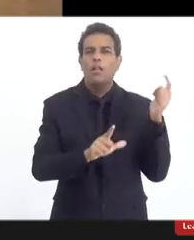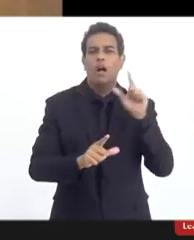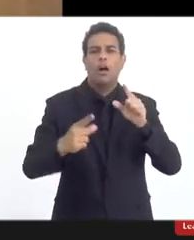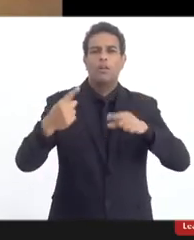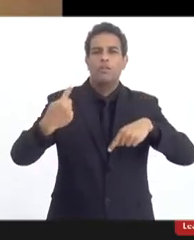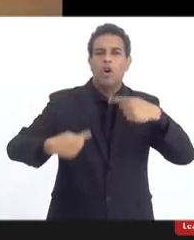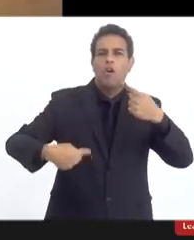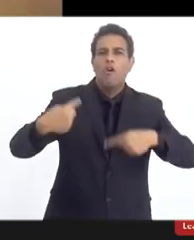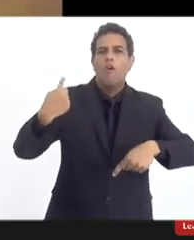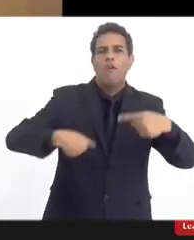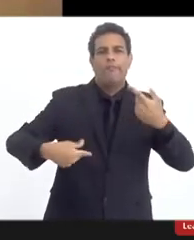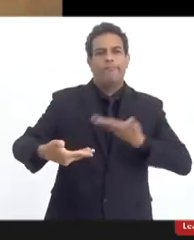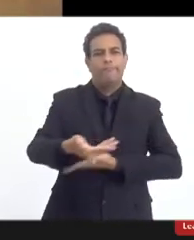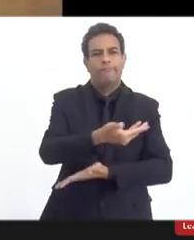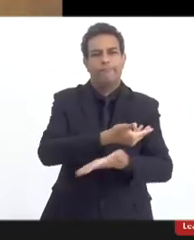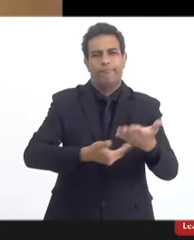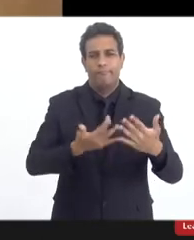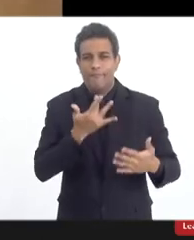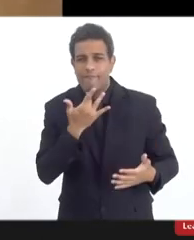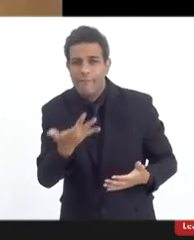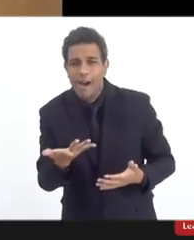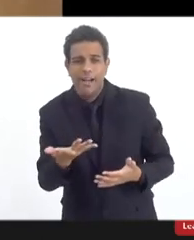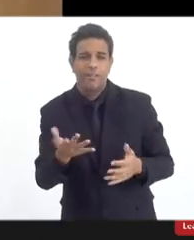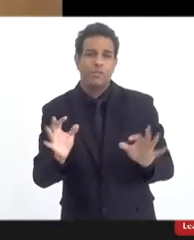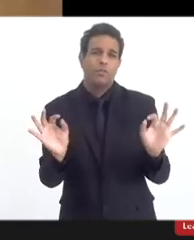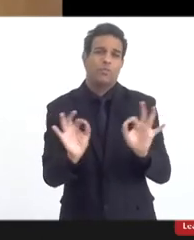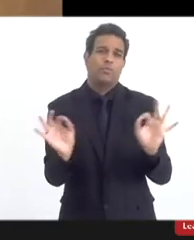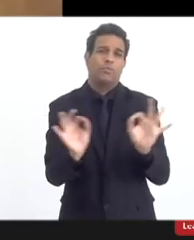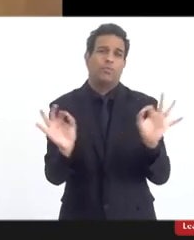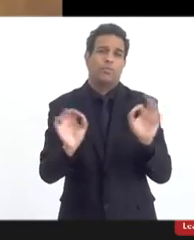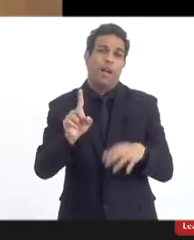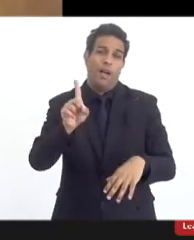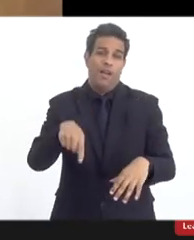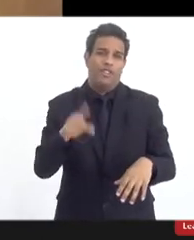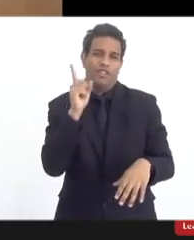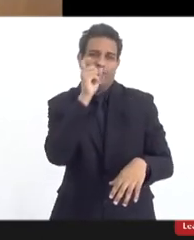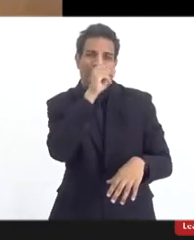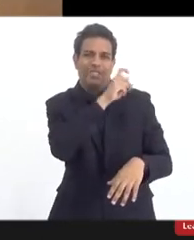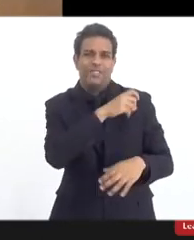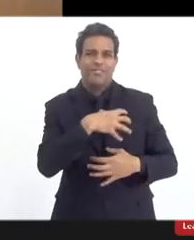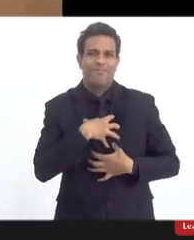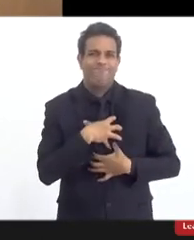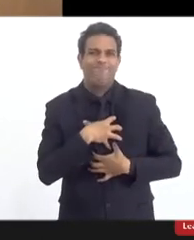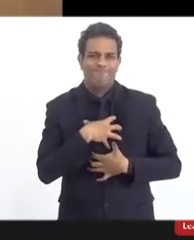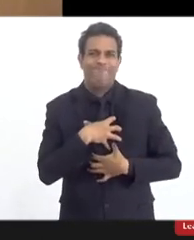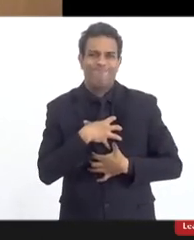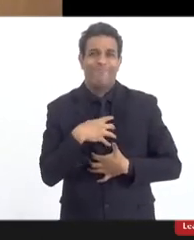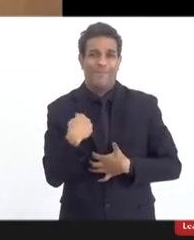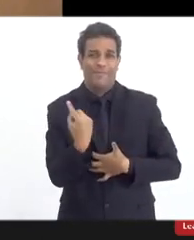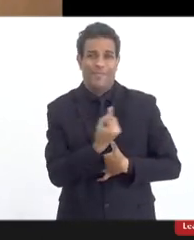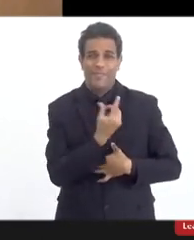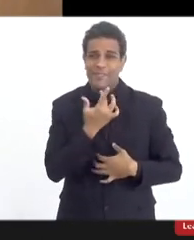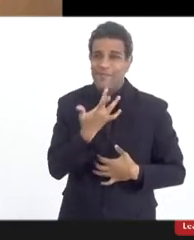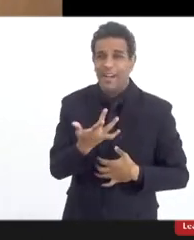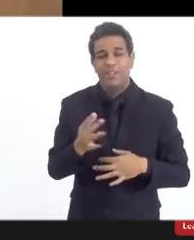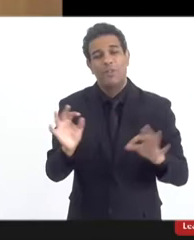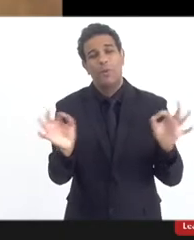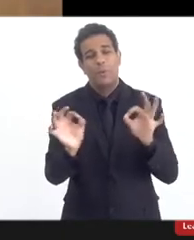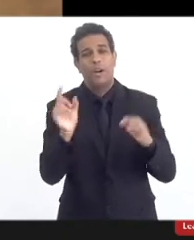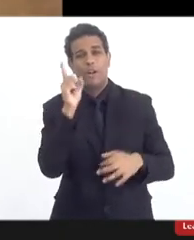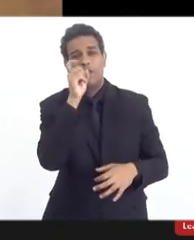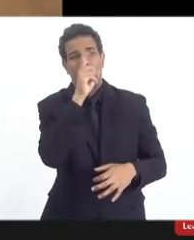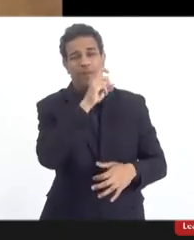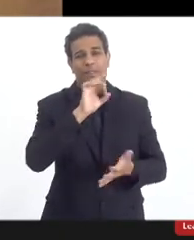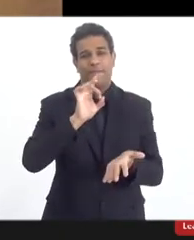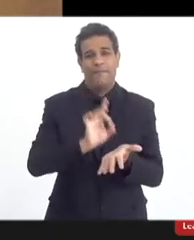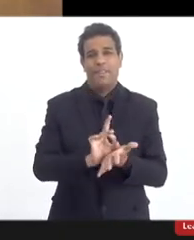para a compreensão. É fácil? Não é, não. Não. Não é. Não é fácil, não é? É